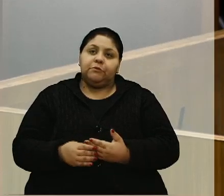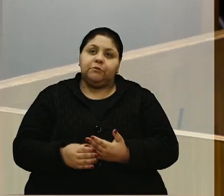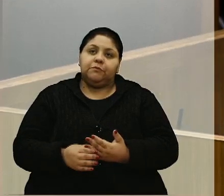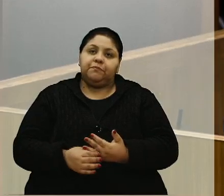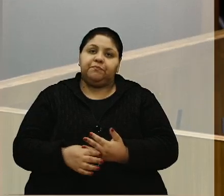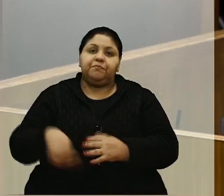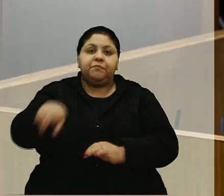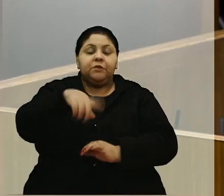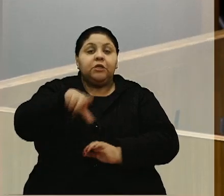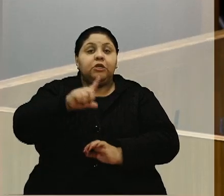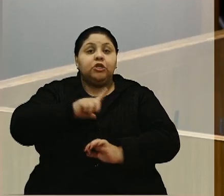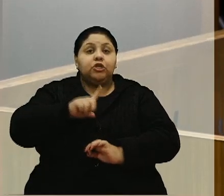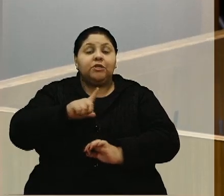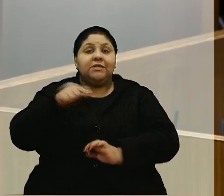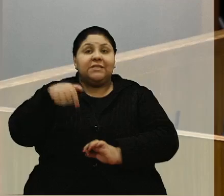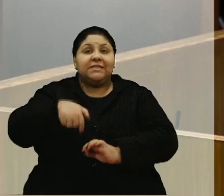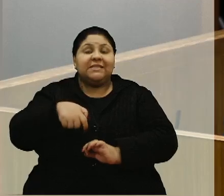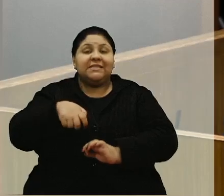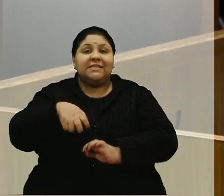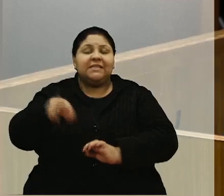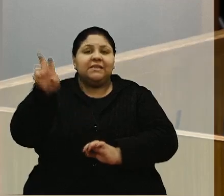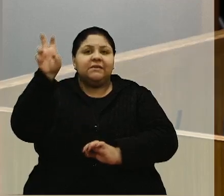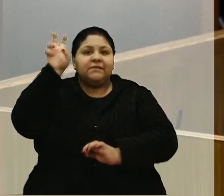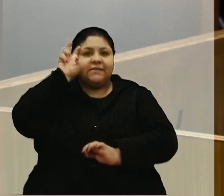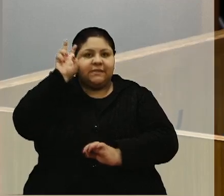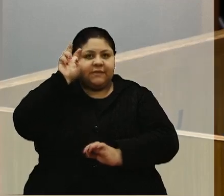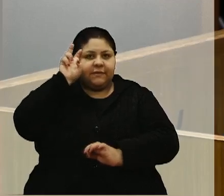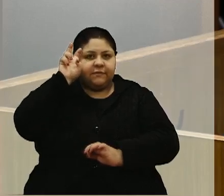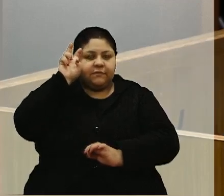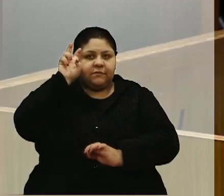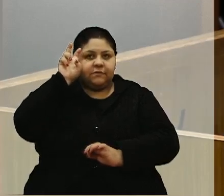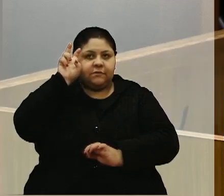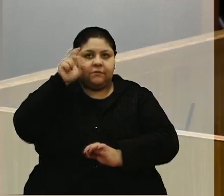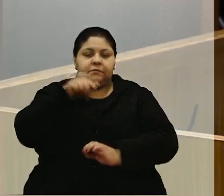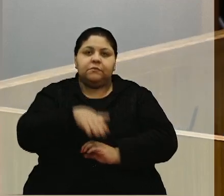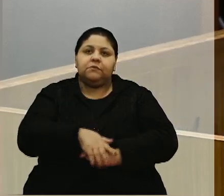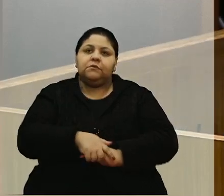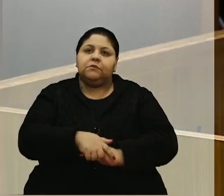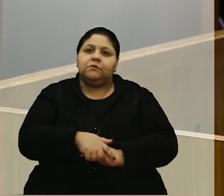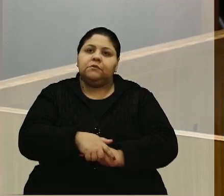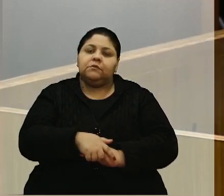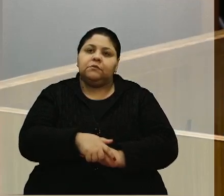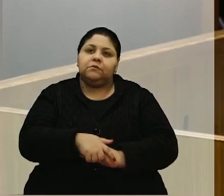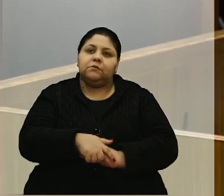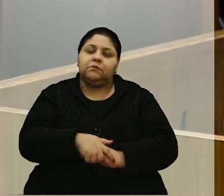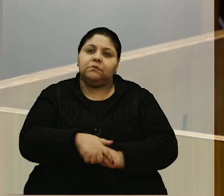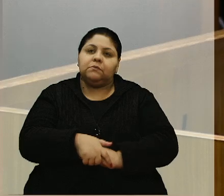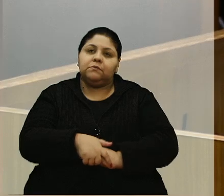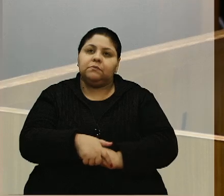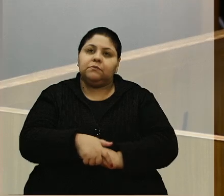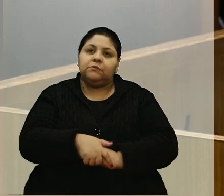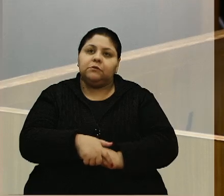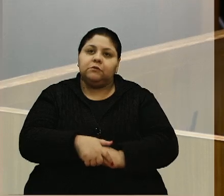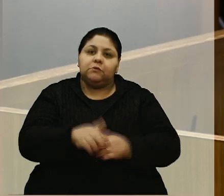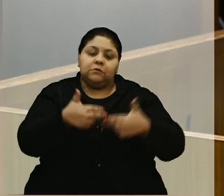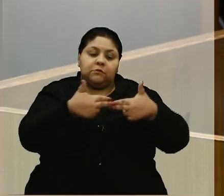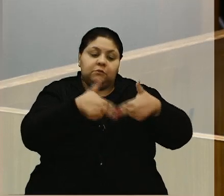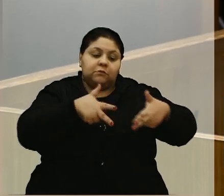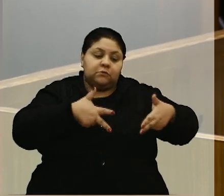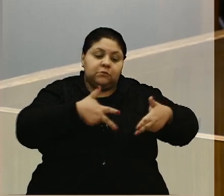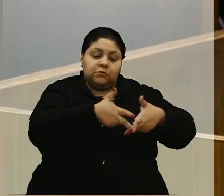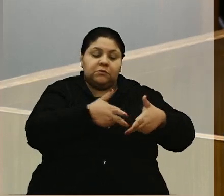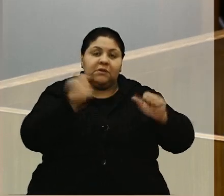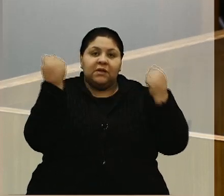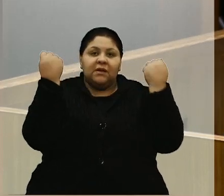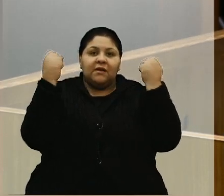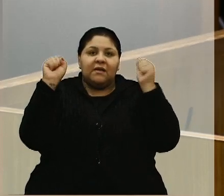Nós temos nesta quinta-feira, nesta quinta-feira nós temos então a inauguração da Academia